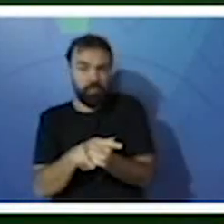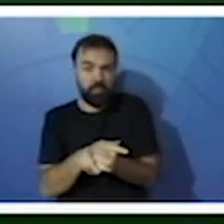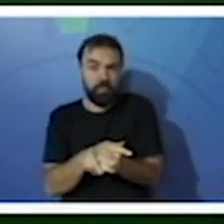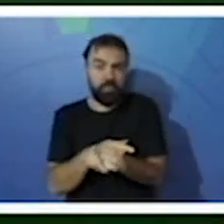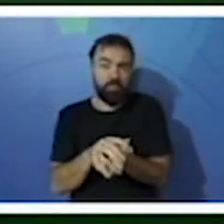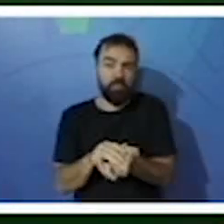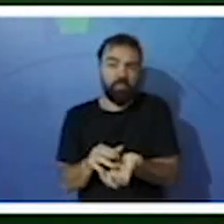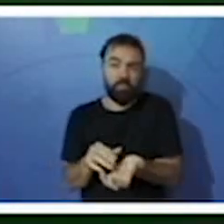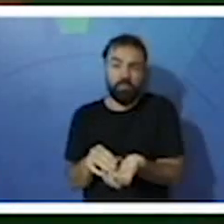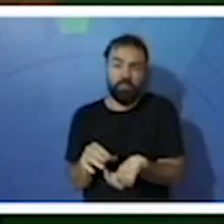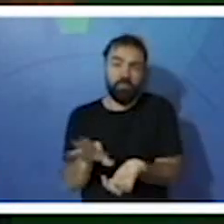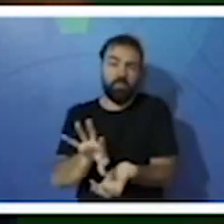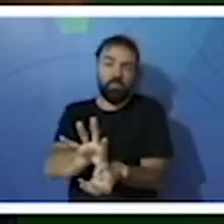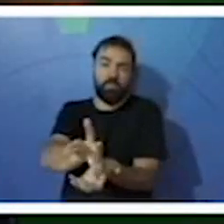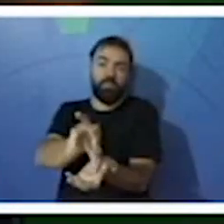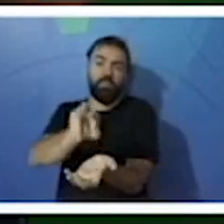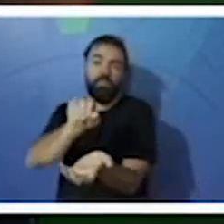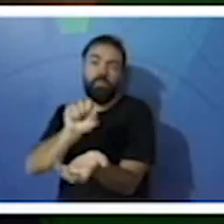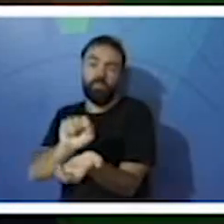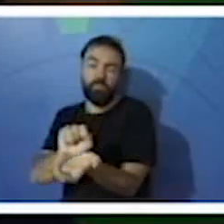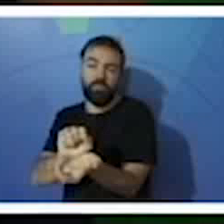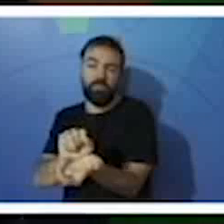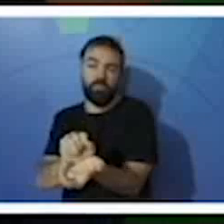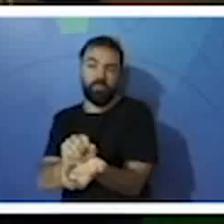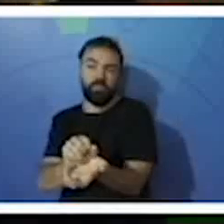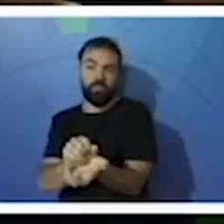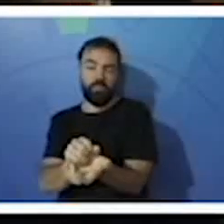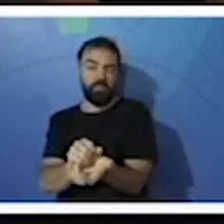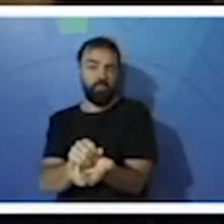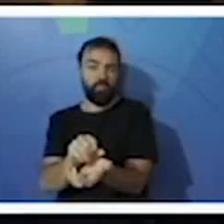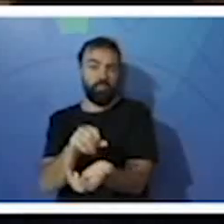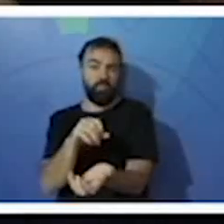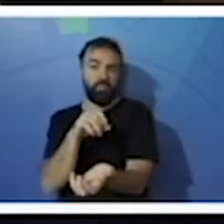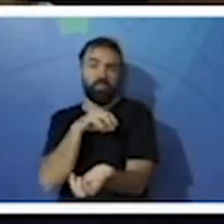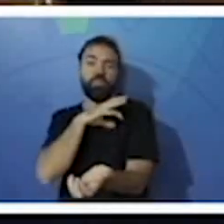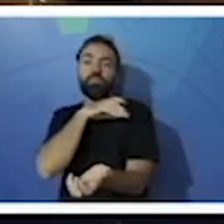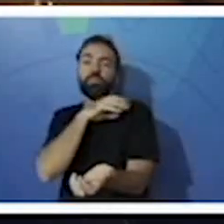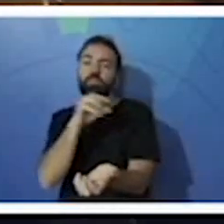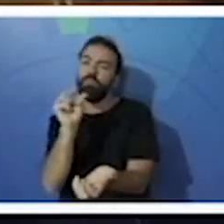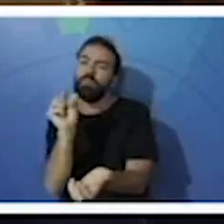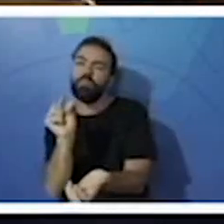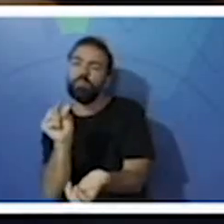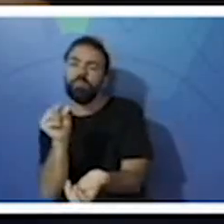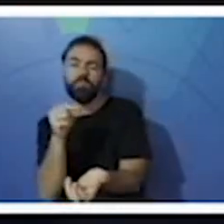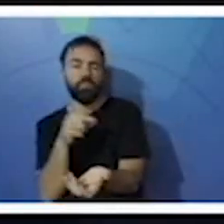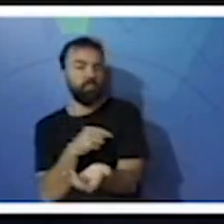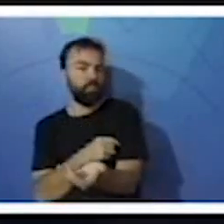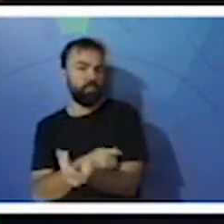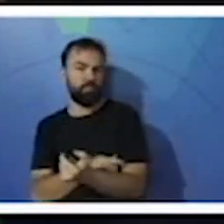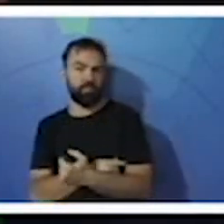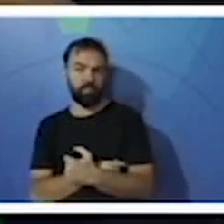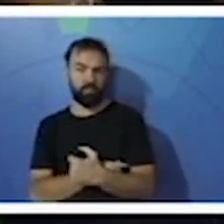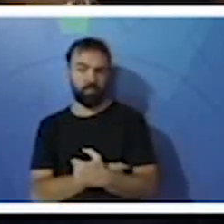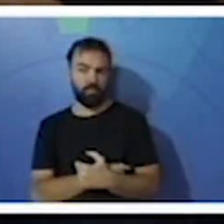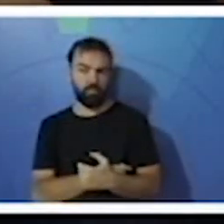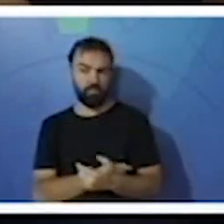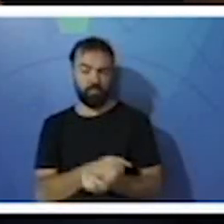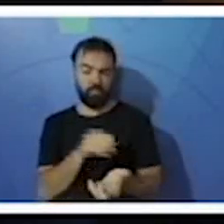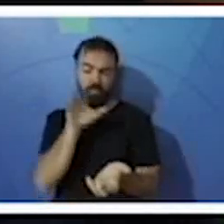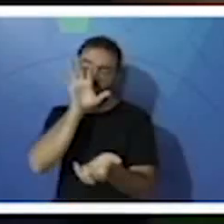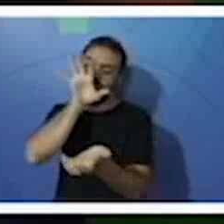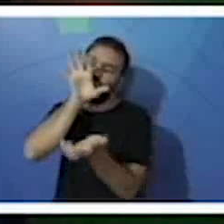com a água, vem também uma grande quantidade de pequenos animais. Quando